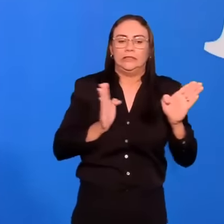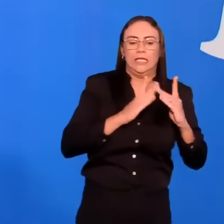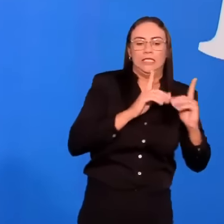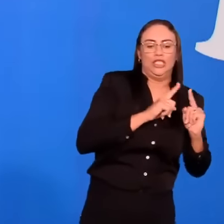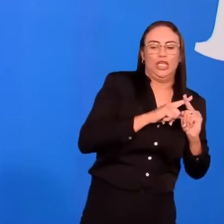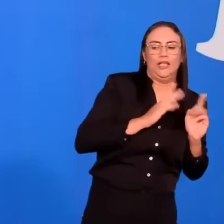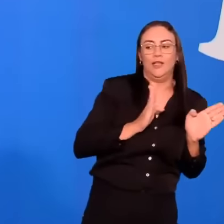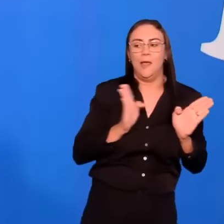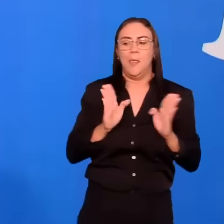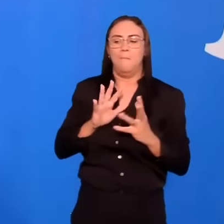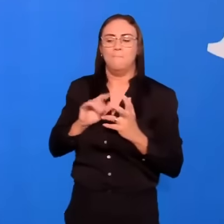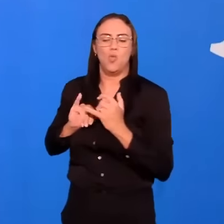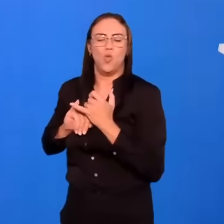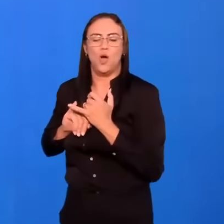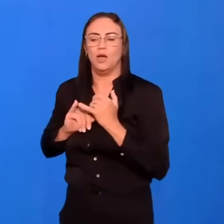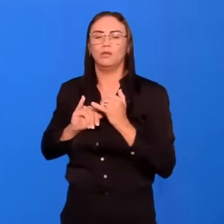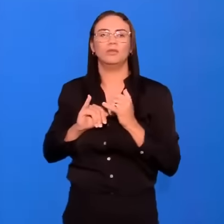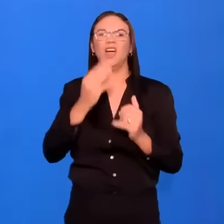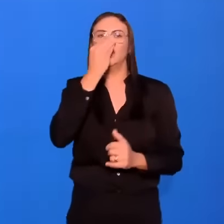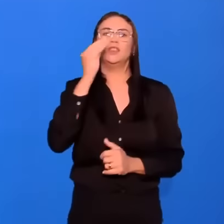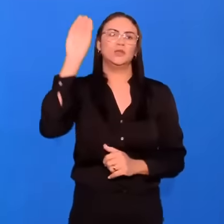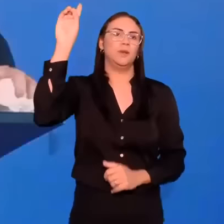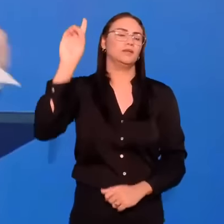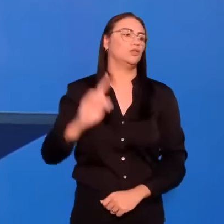desprezando a Deus.